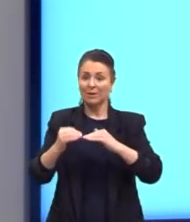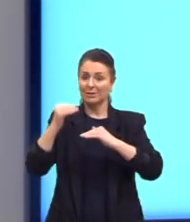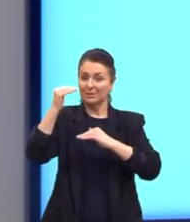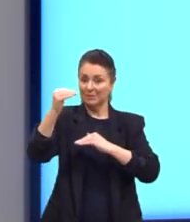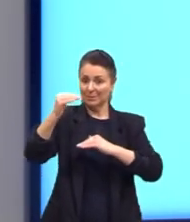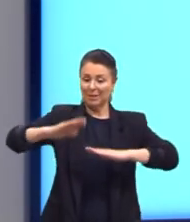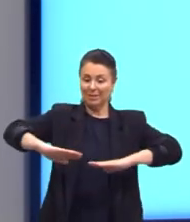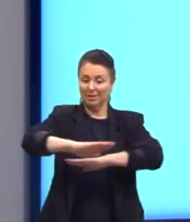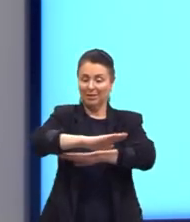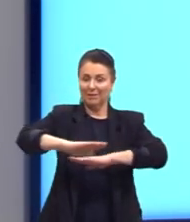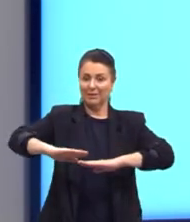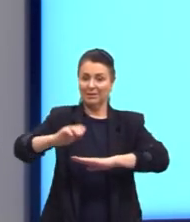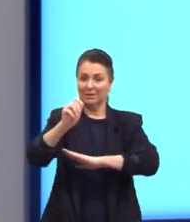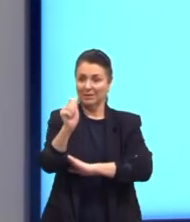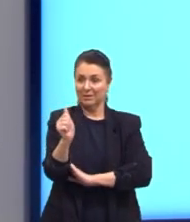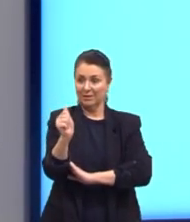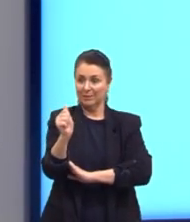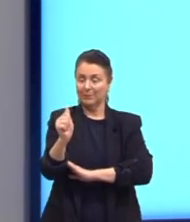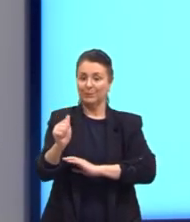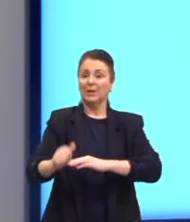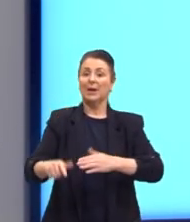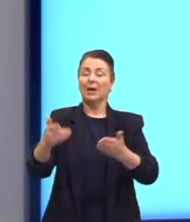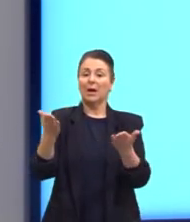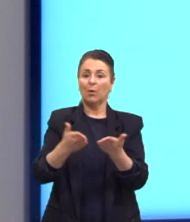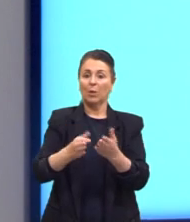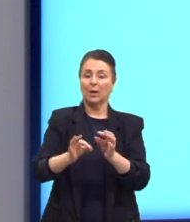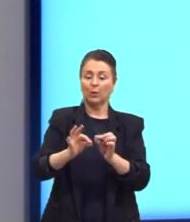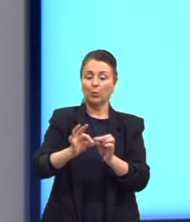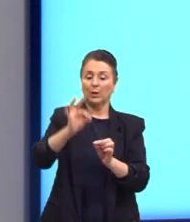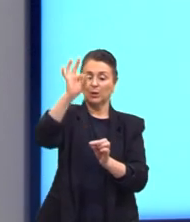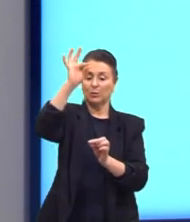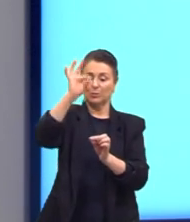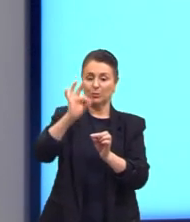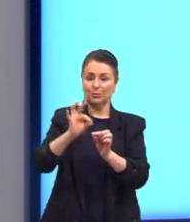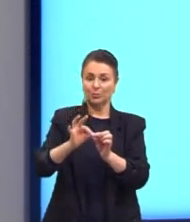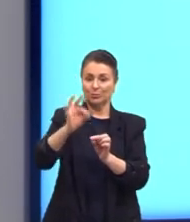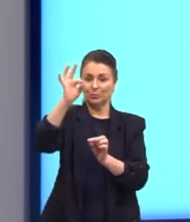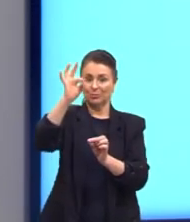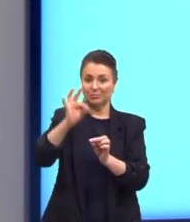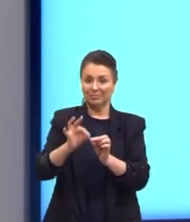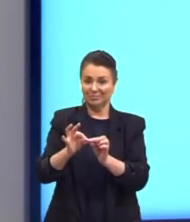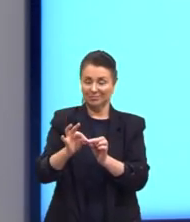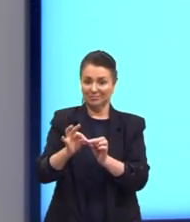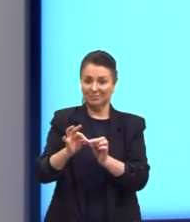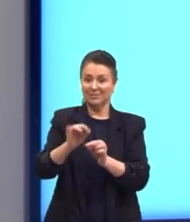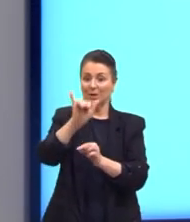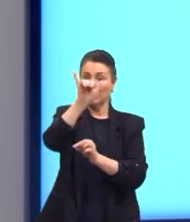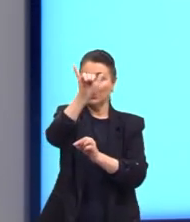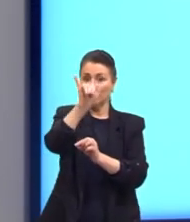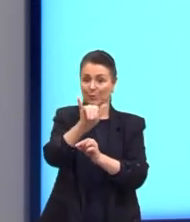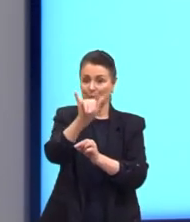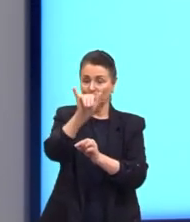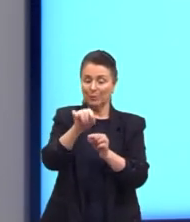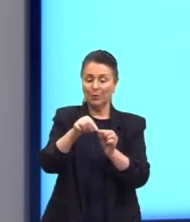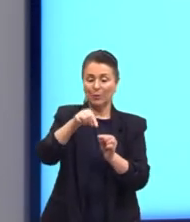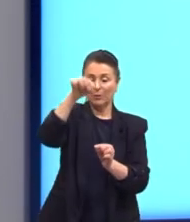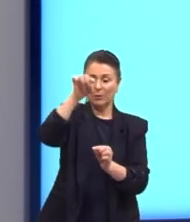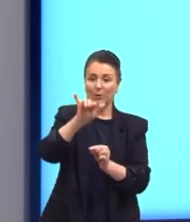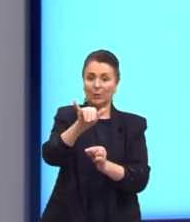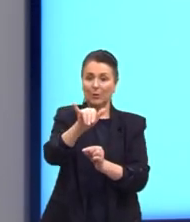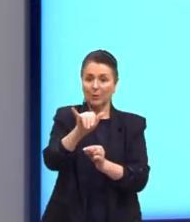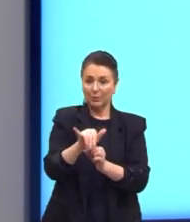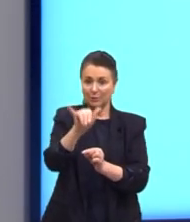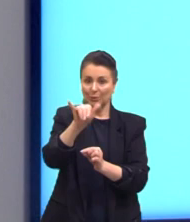Já nos eixos, aqui no nosso eixo vertical, nós temos ali as medidas de Y, também metros, né?